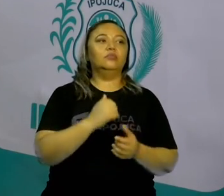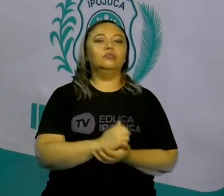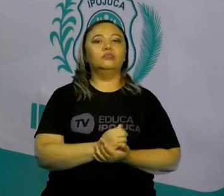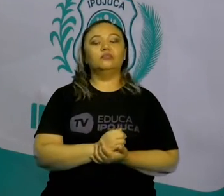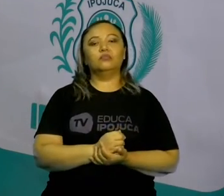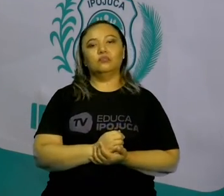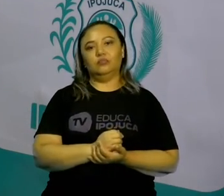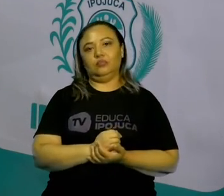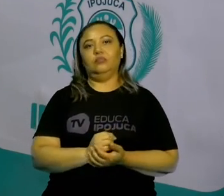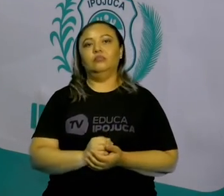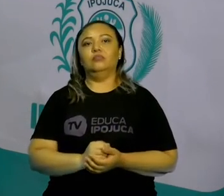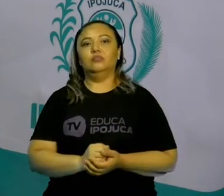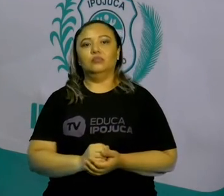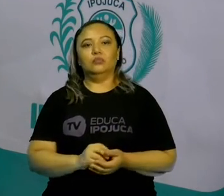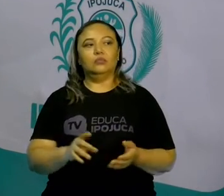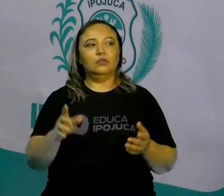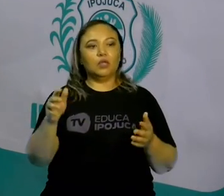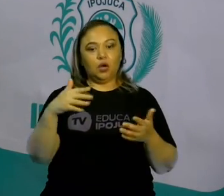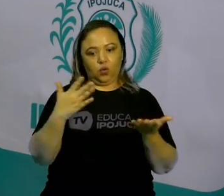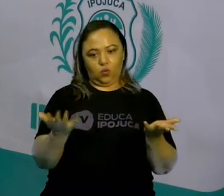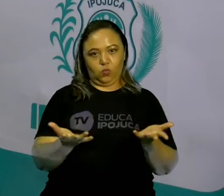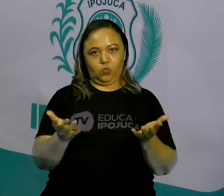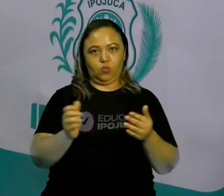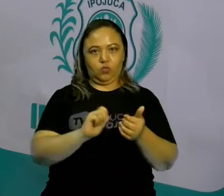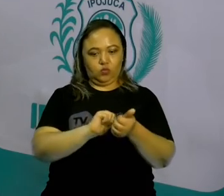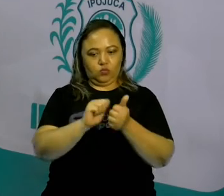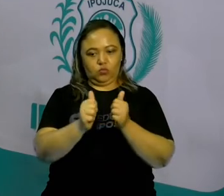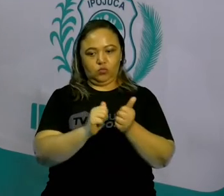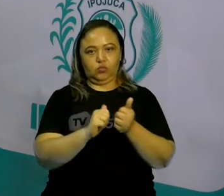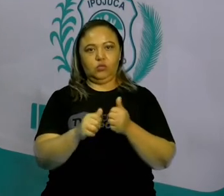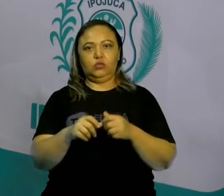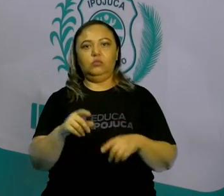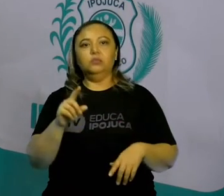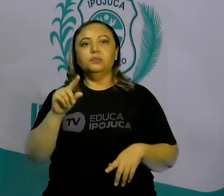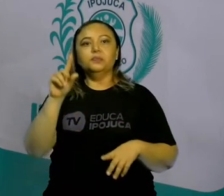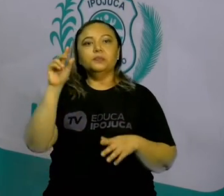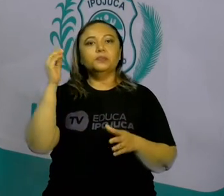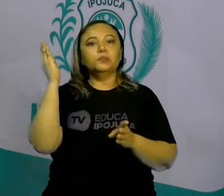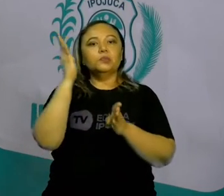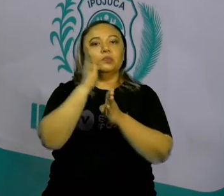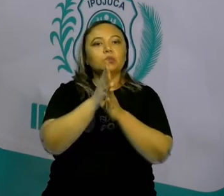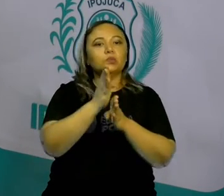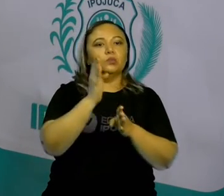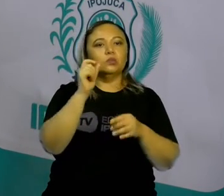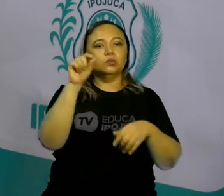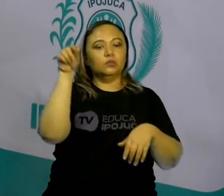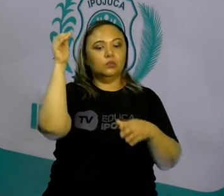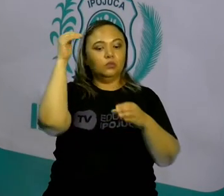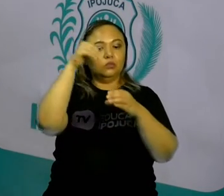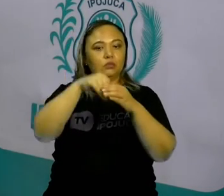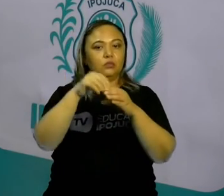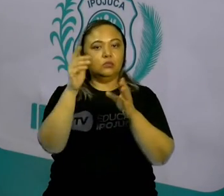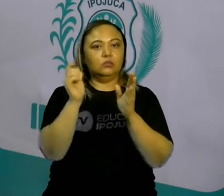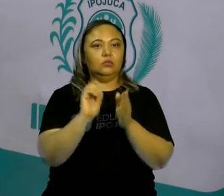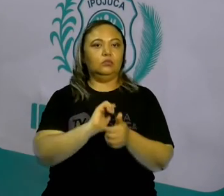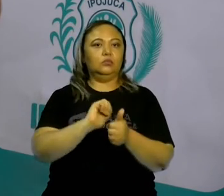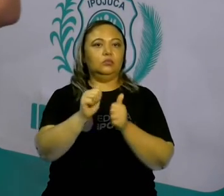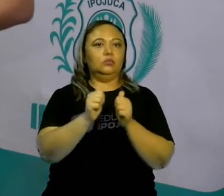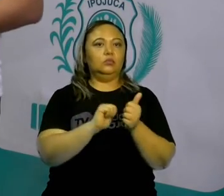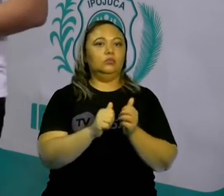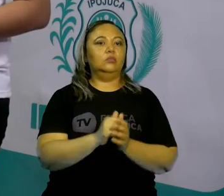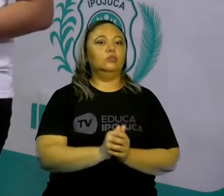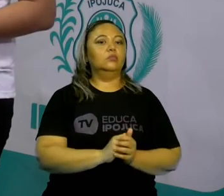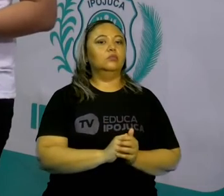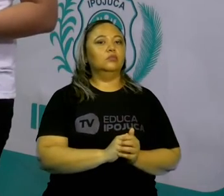experimento é o jogo. Tá certo? Ou seja, em que situação isso está sendo analisado. Já o